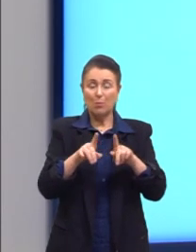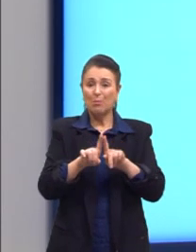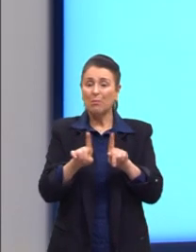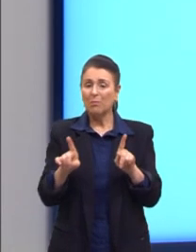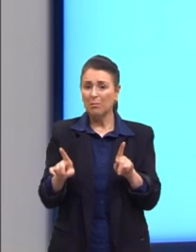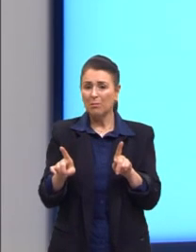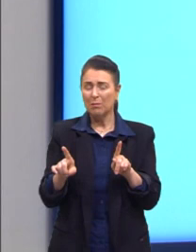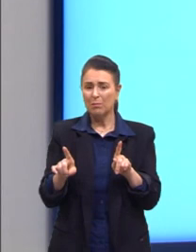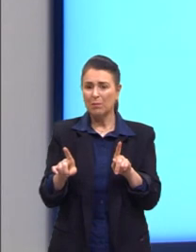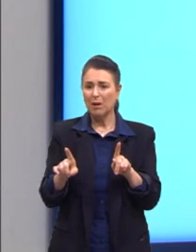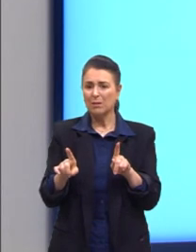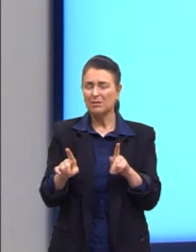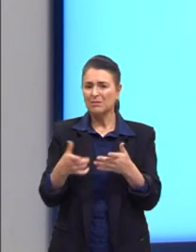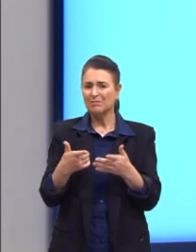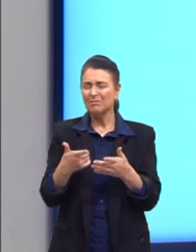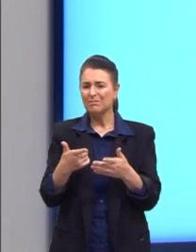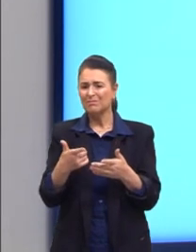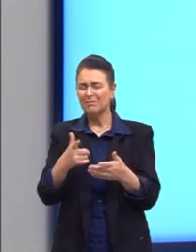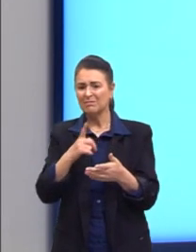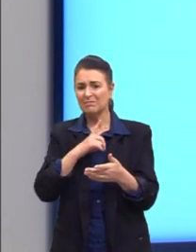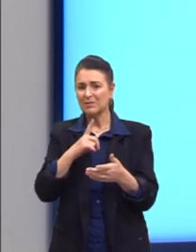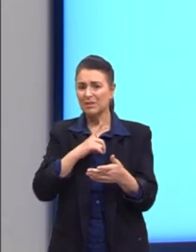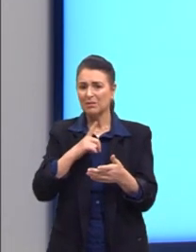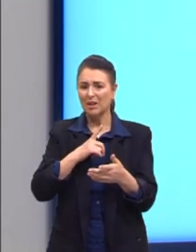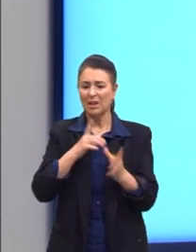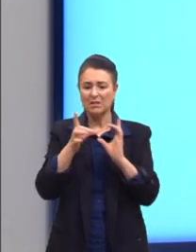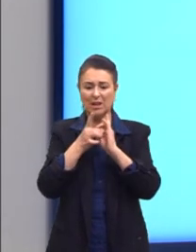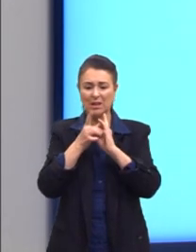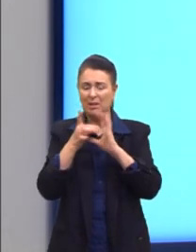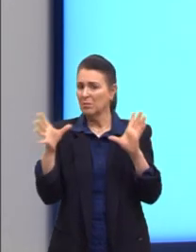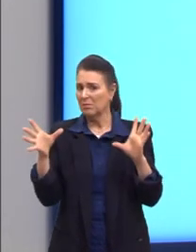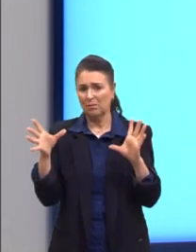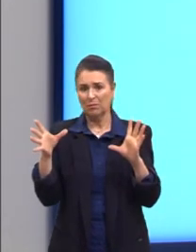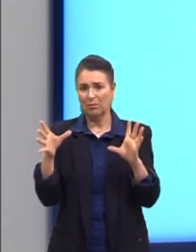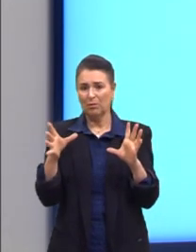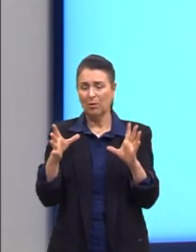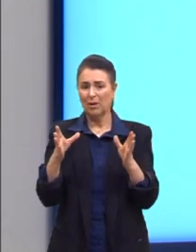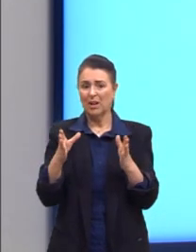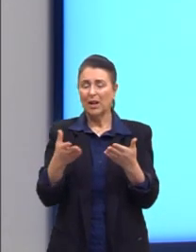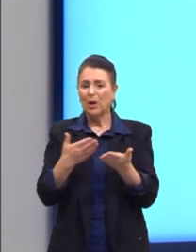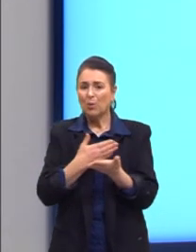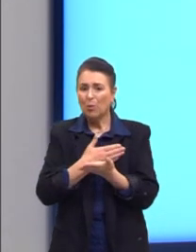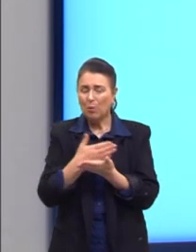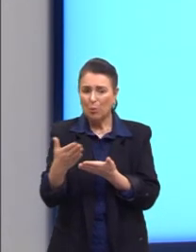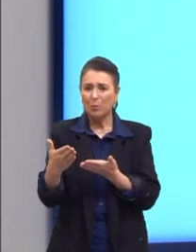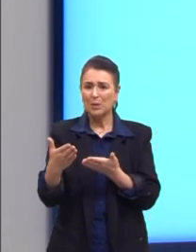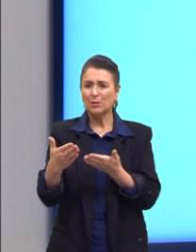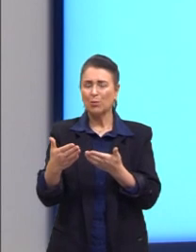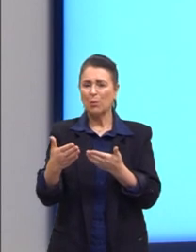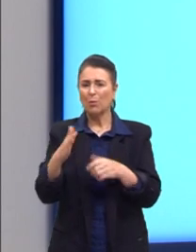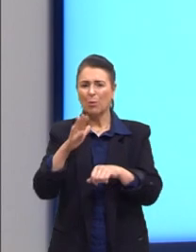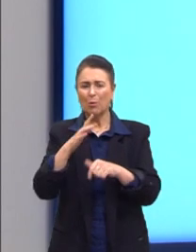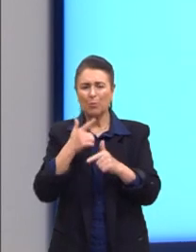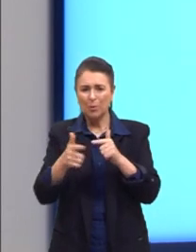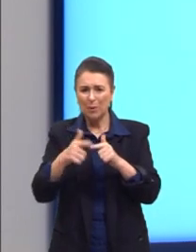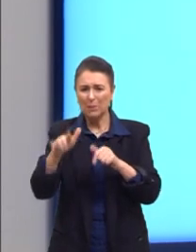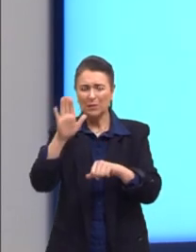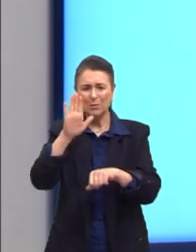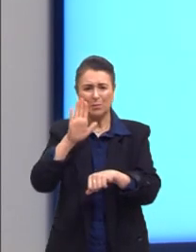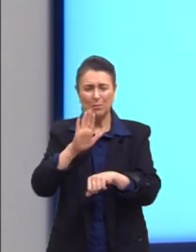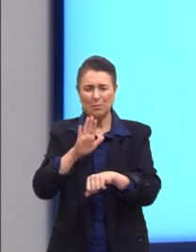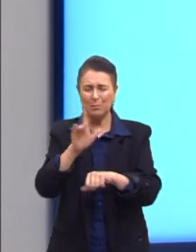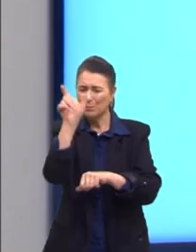não tentou ter essa democratização. Entrou em jogo, em cena. Pessoas mais autoritárias,